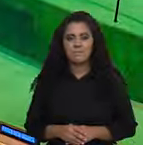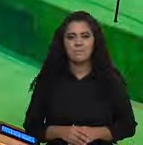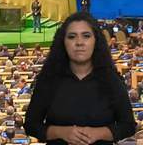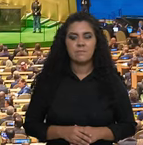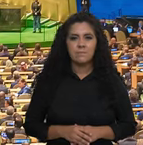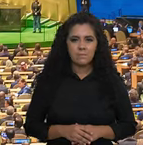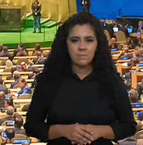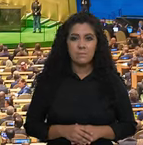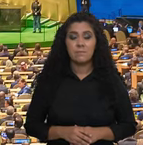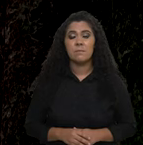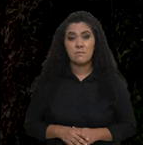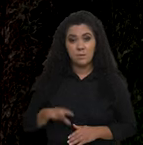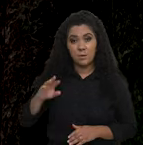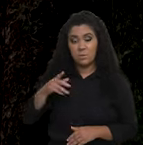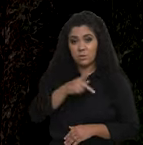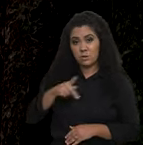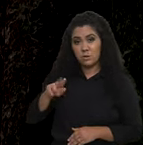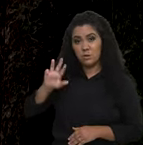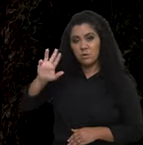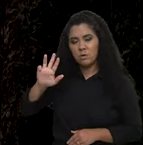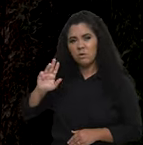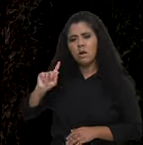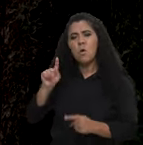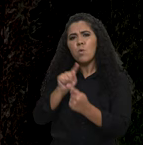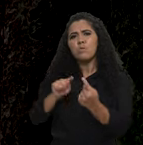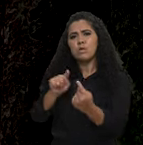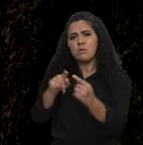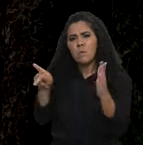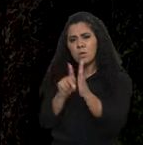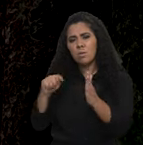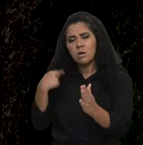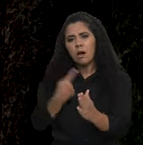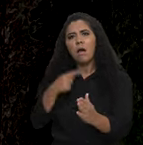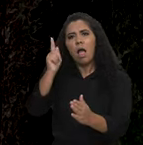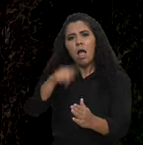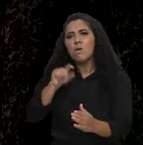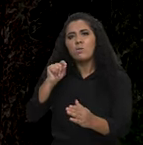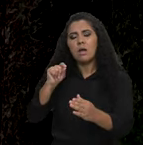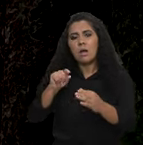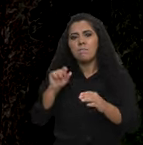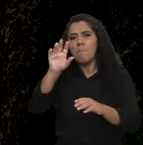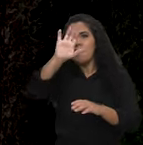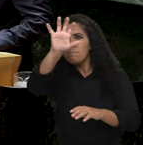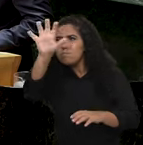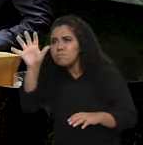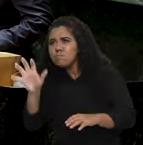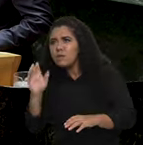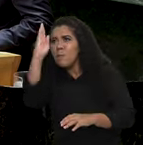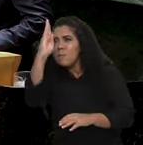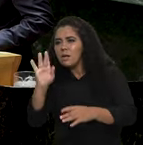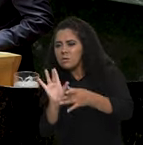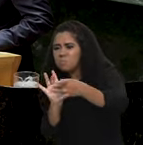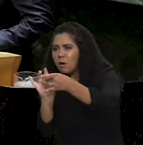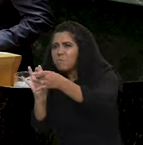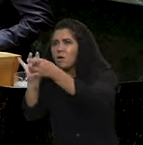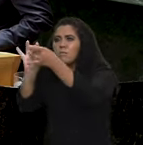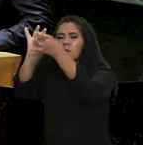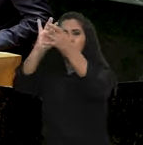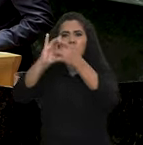A nossa missão é unir o Brasil e reconstruir um país soberano, justo,